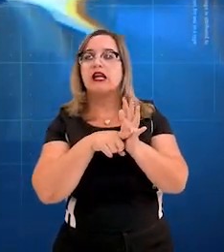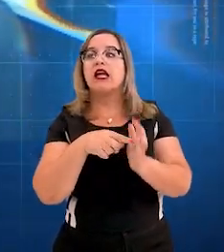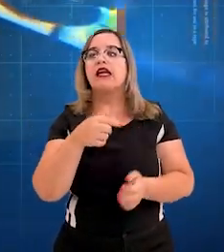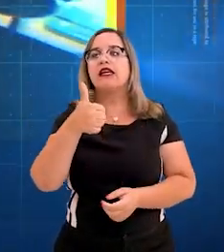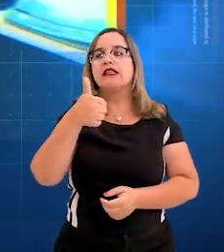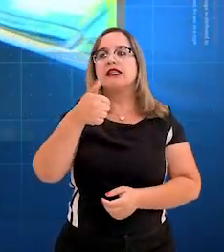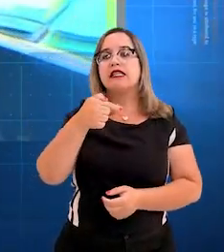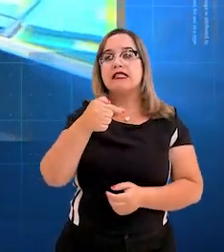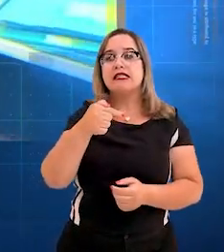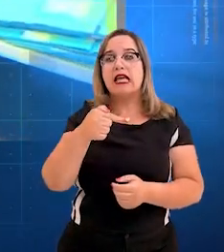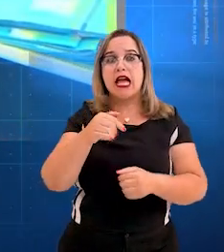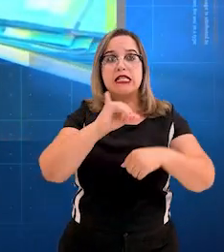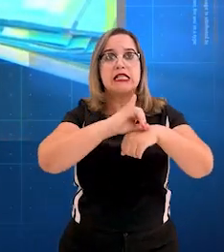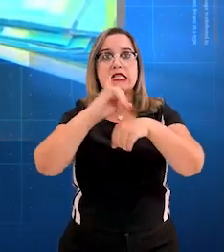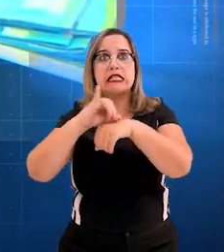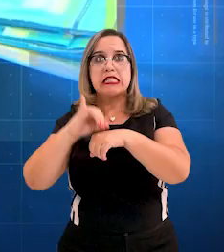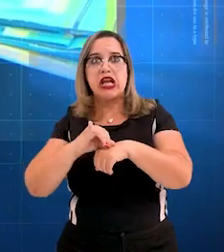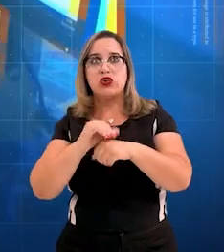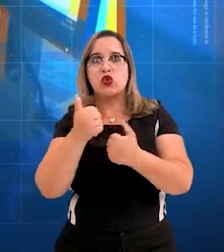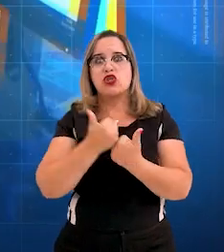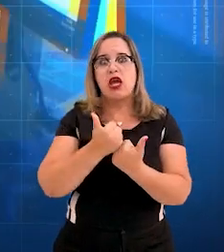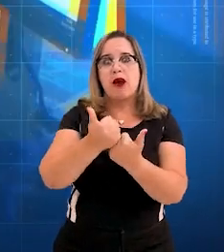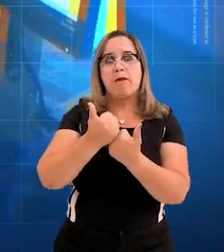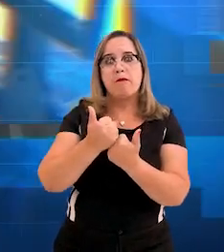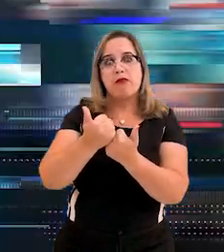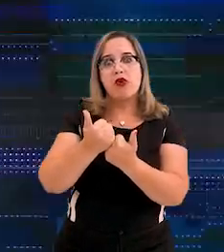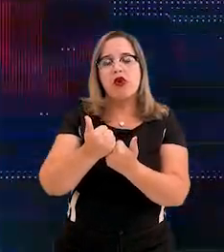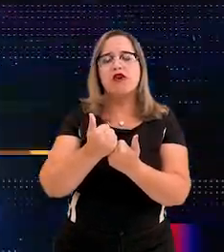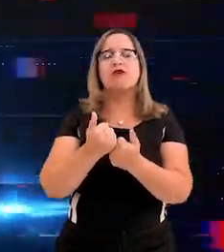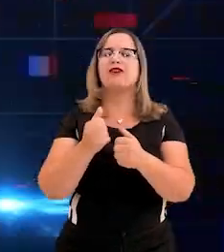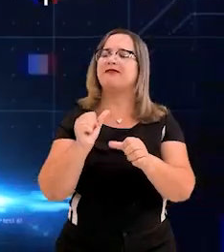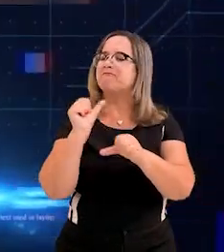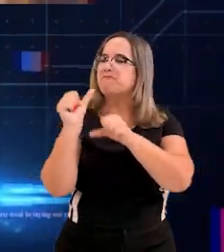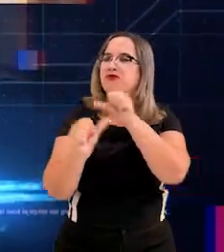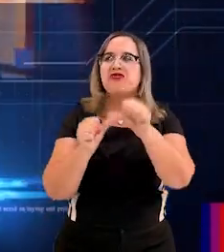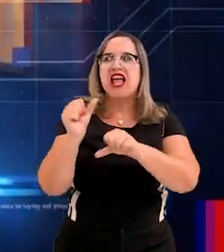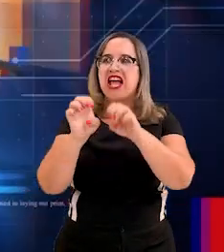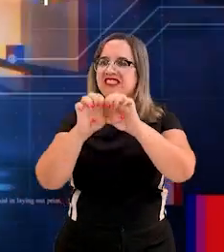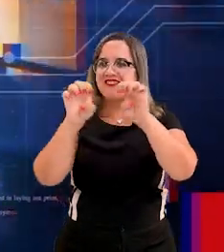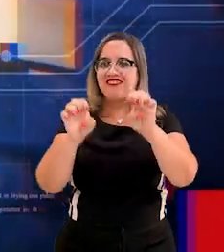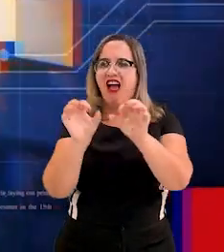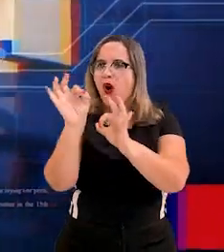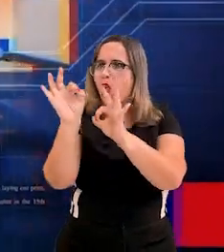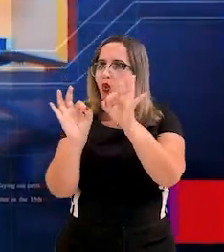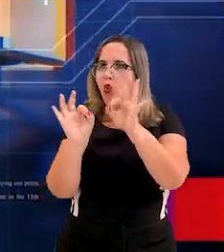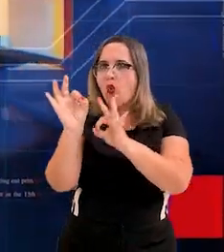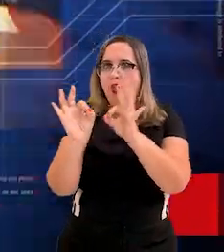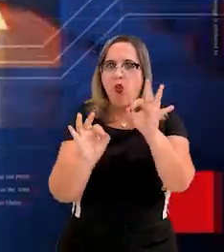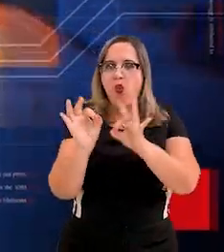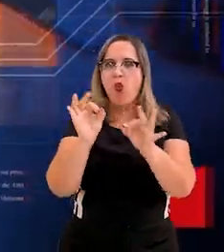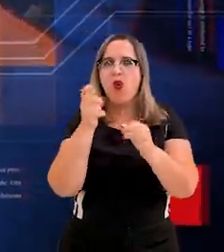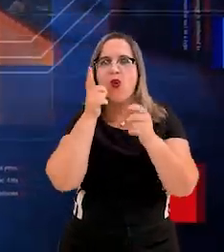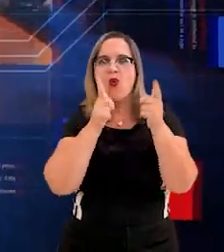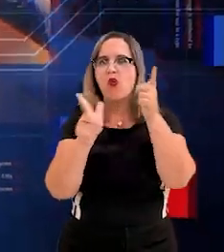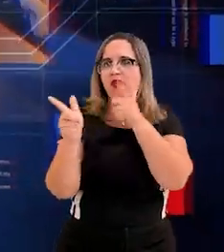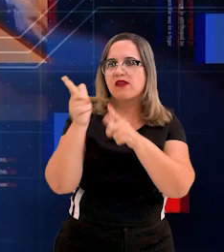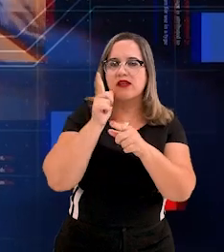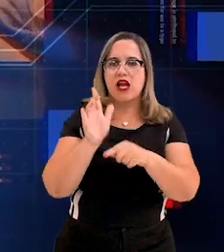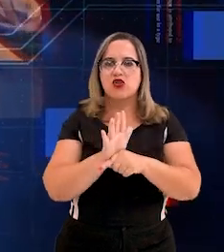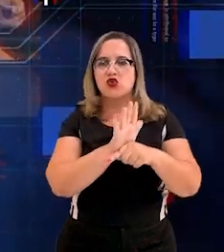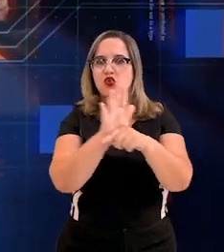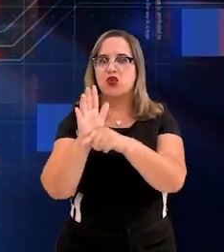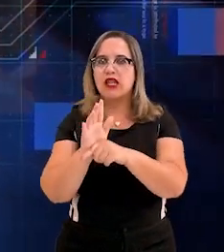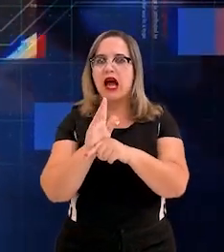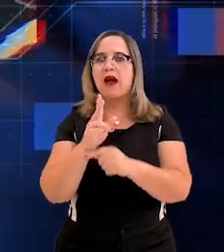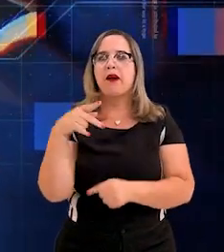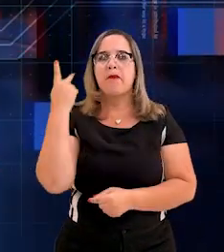E os 17 Centros de Apoio Operacional foram estruturados e organizados para auxiliar